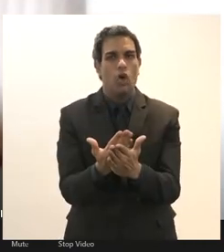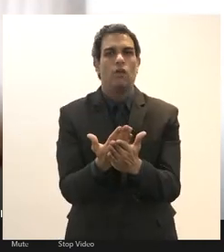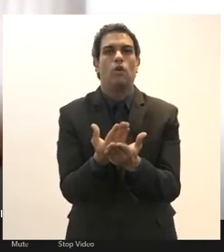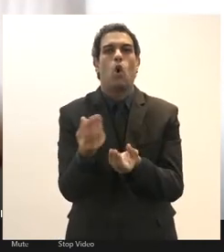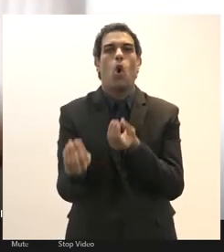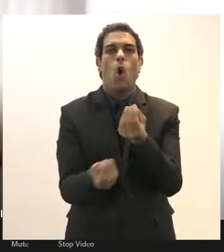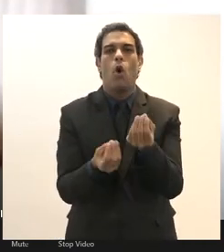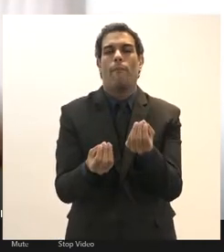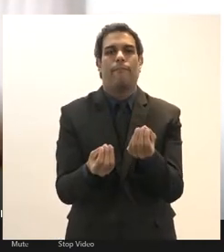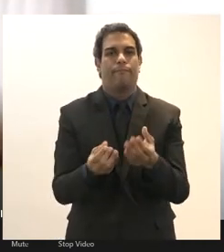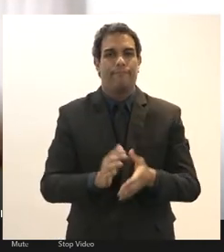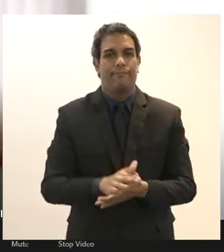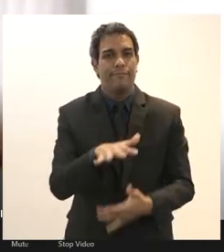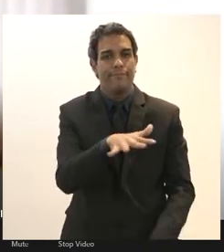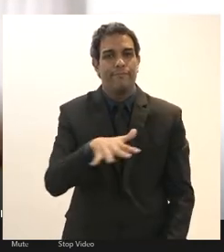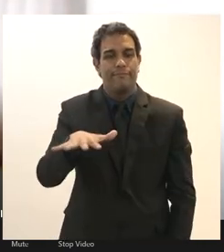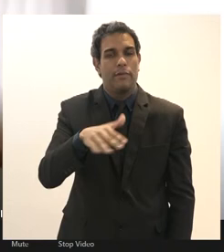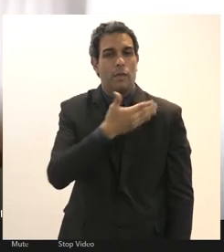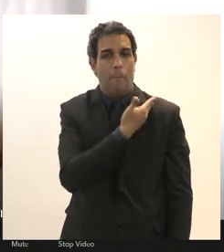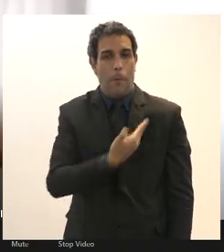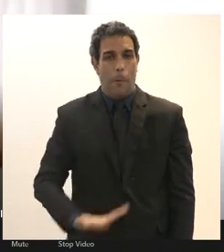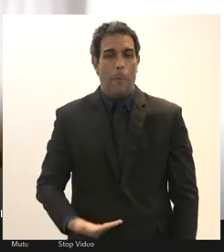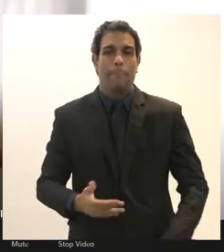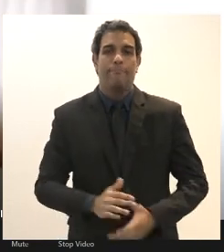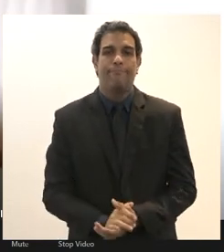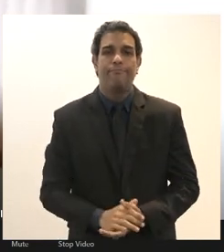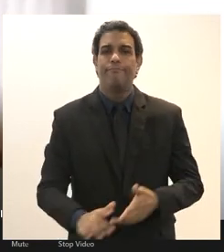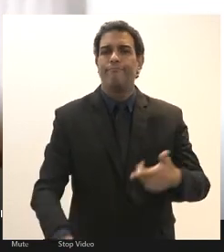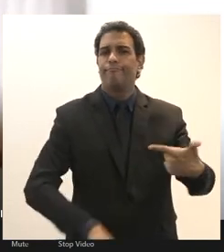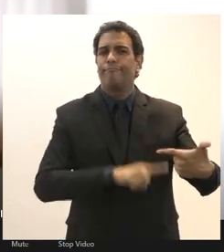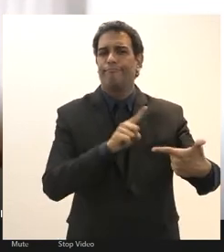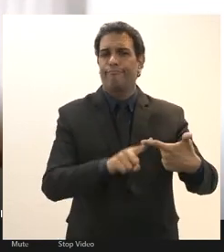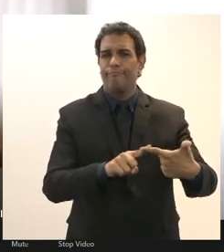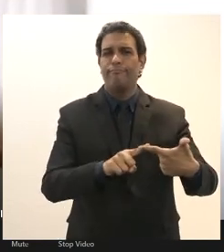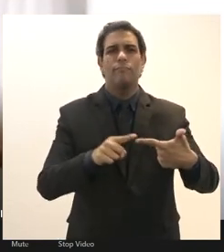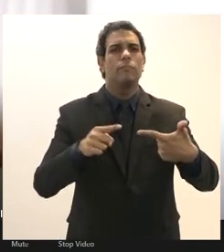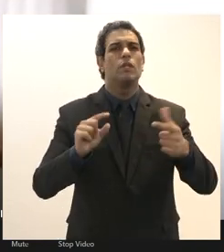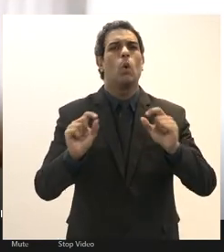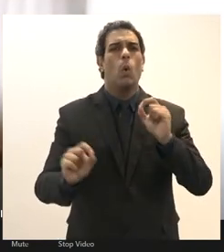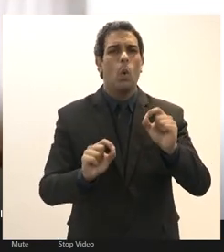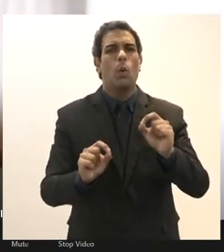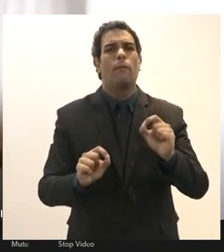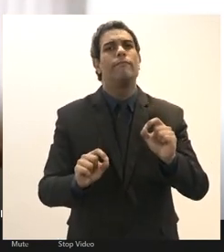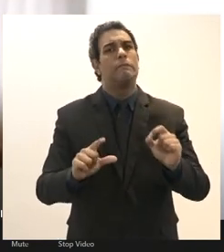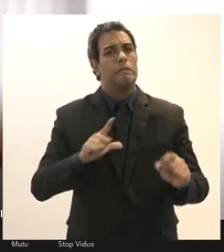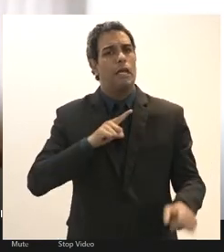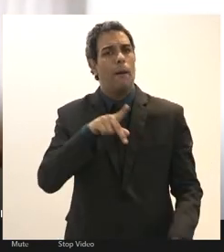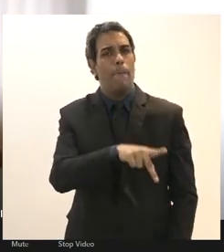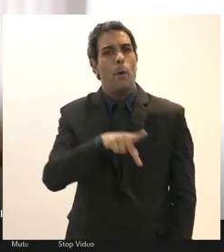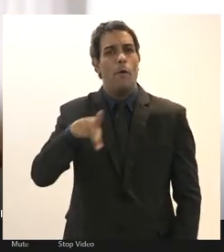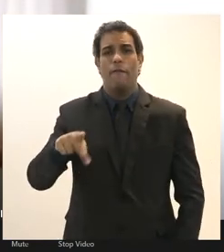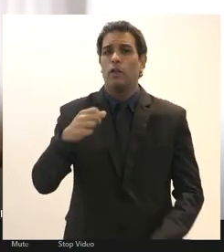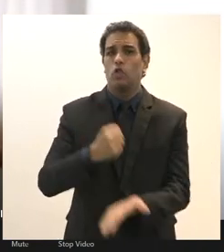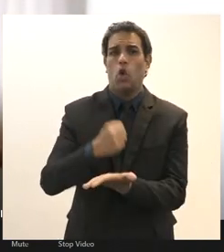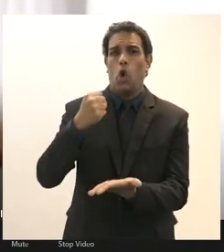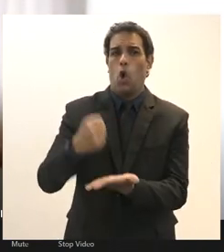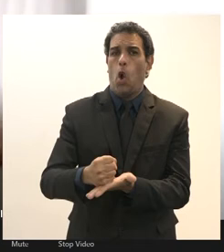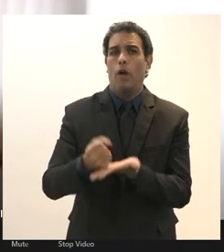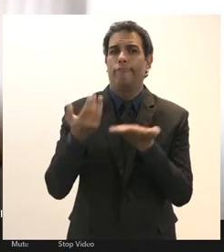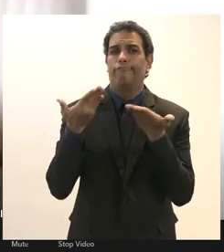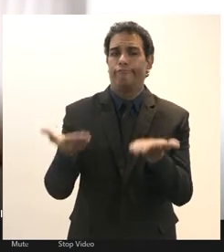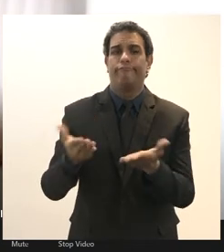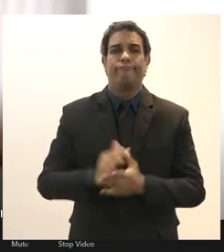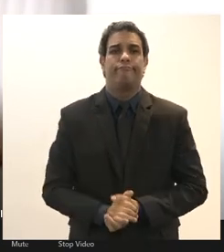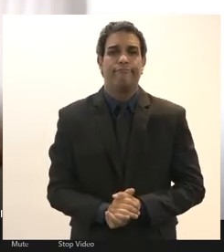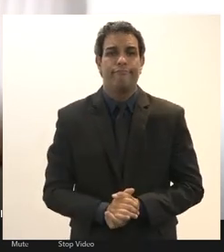de qualquer instituição pública outra coisa nós já contamos com a figura do professor contratado que é um professor que